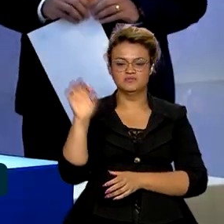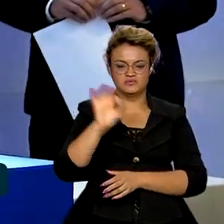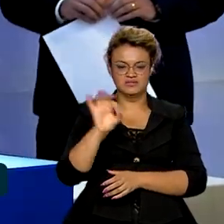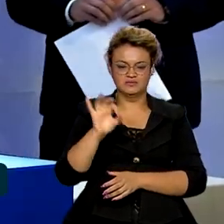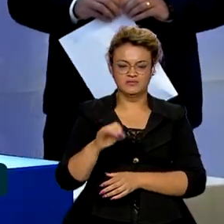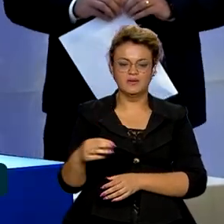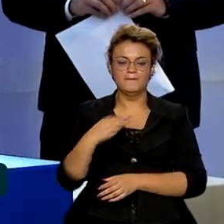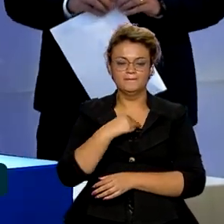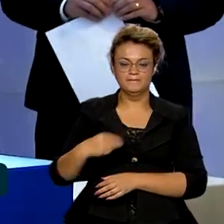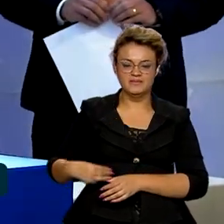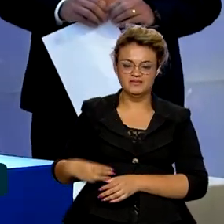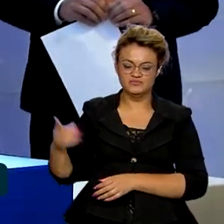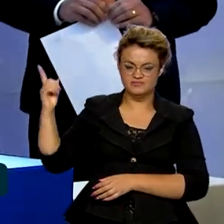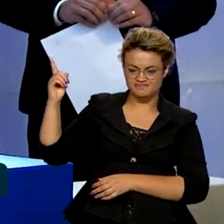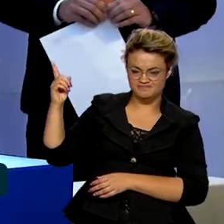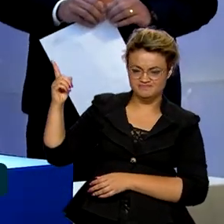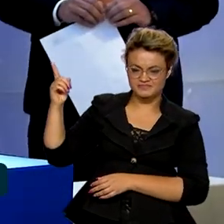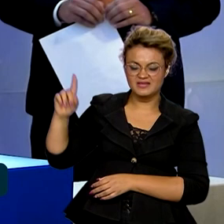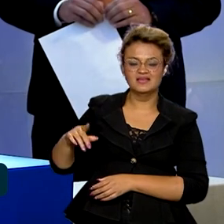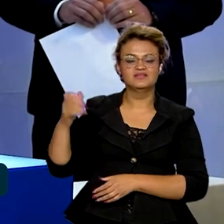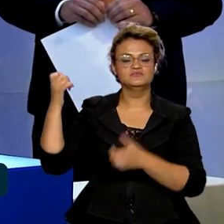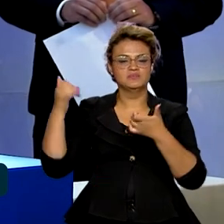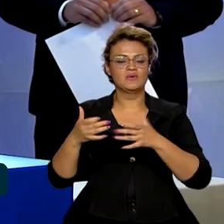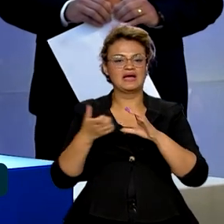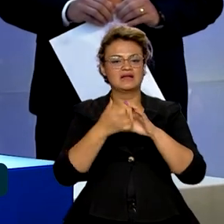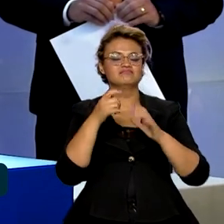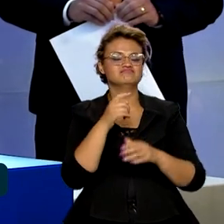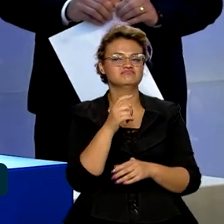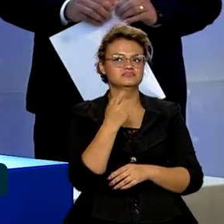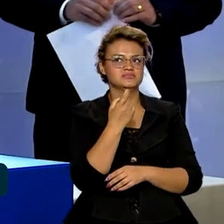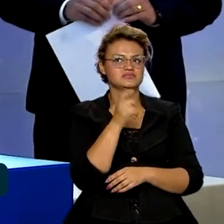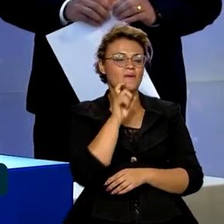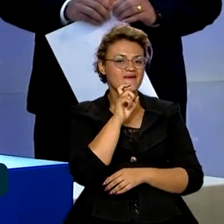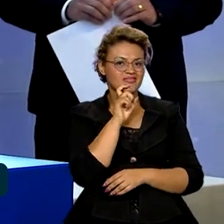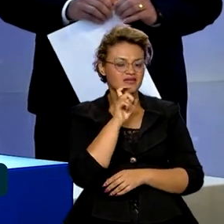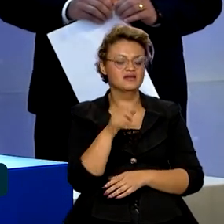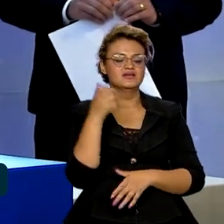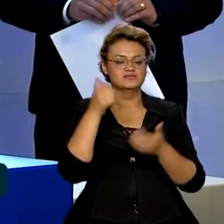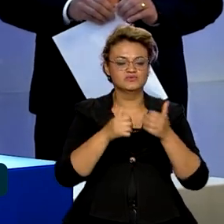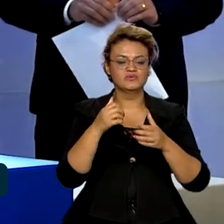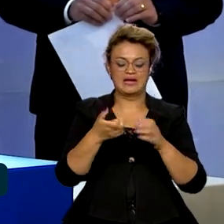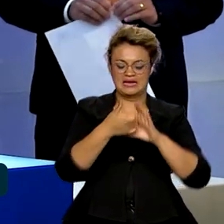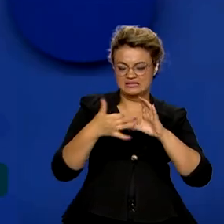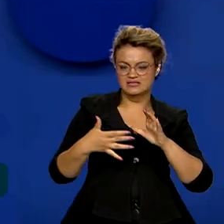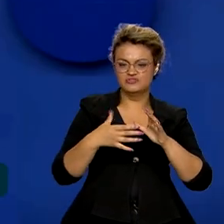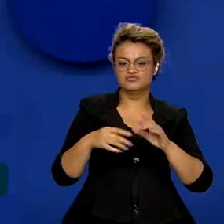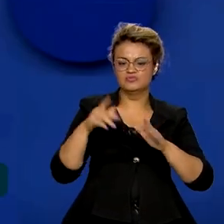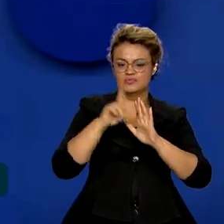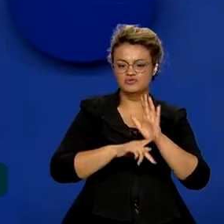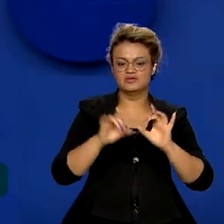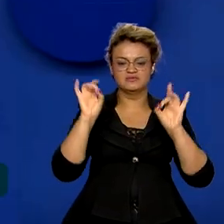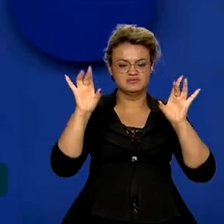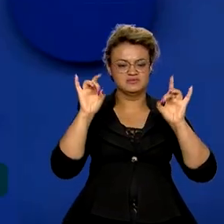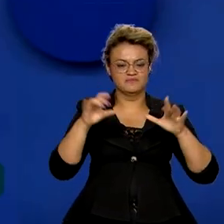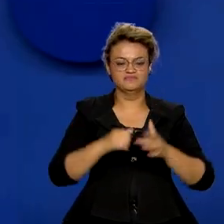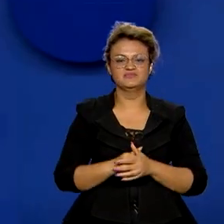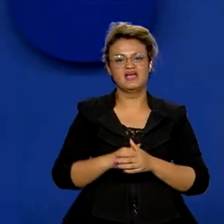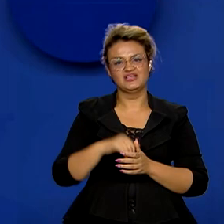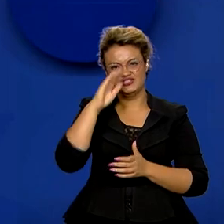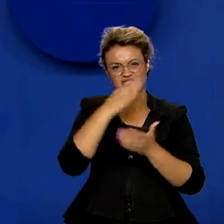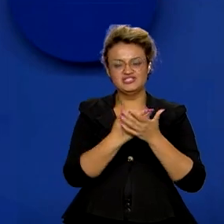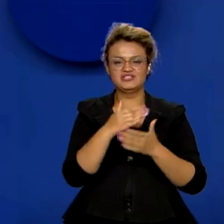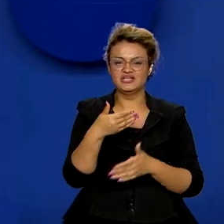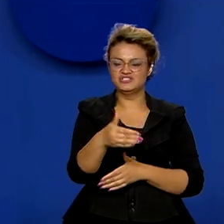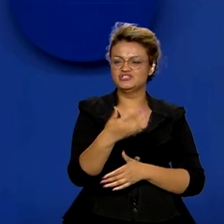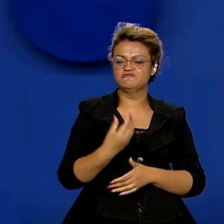transportes, Renan Filho, destacou o caráter sustentável e transformador do projeto. A gente acredita que nós vamos viver um momento